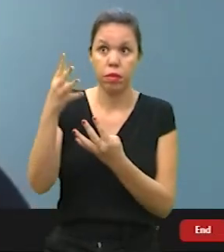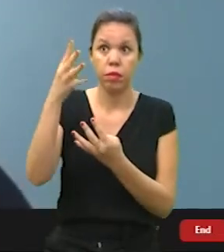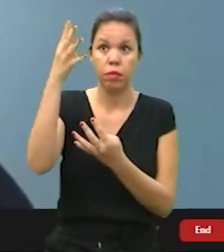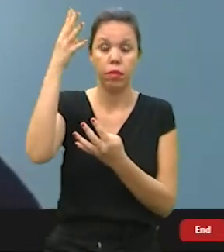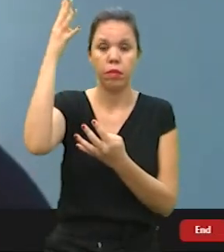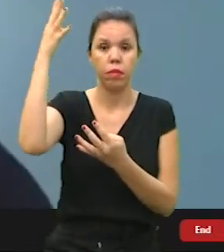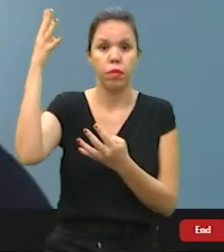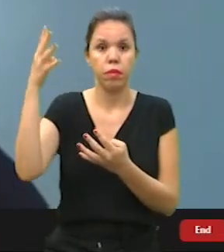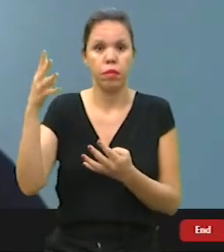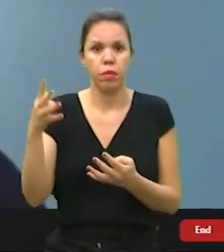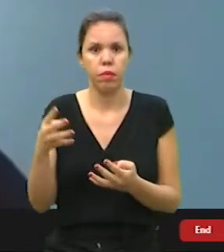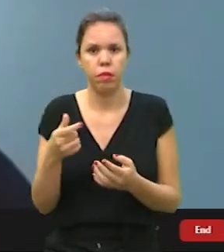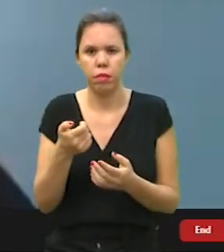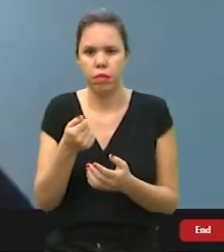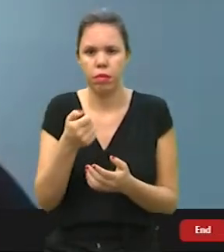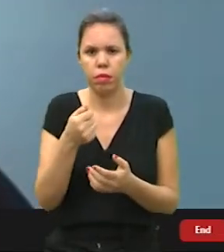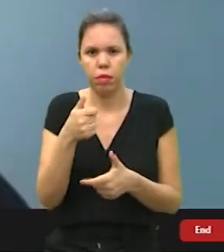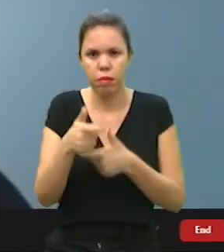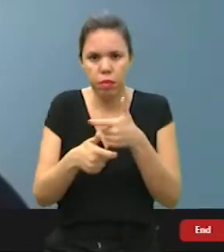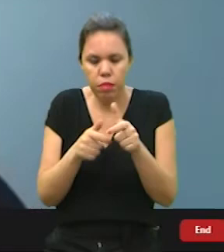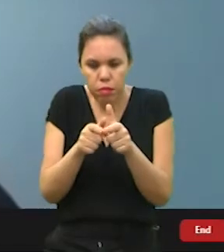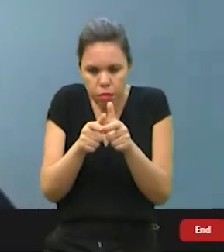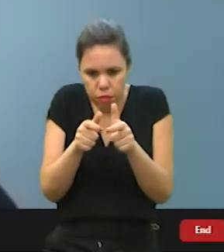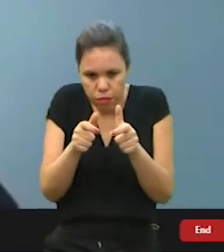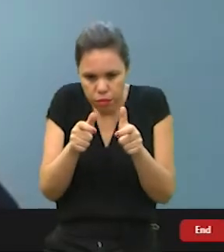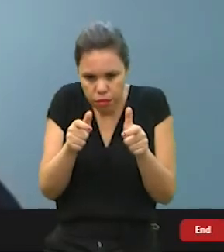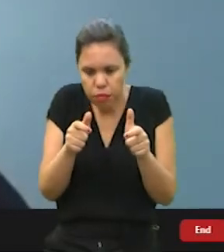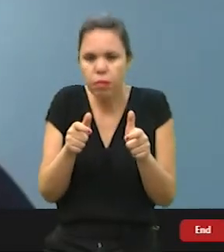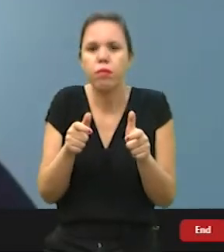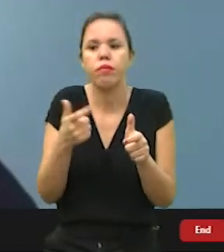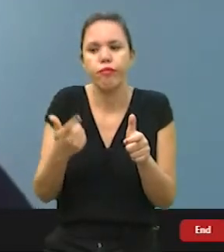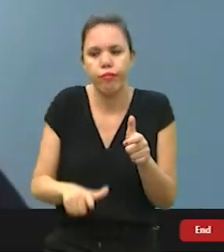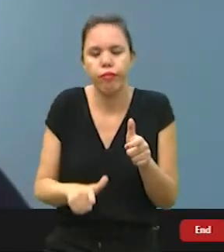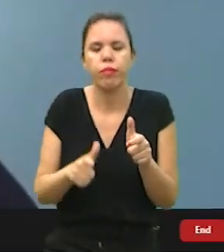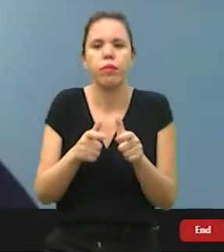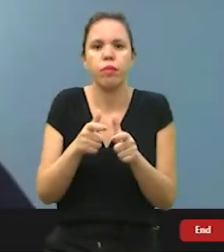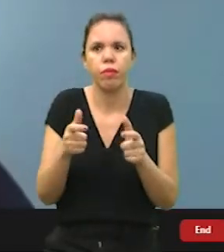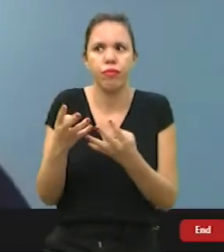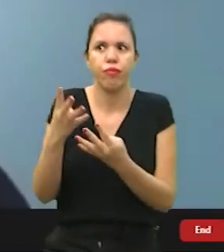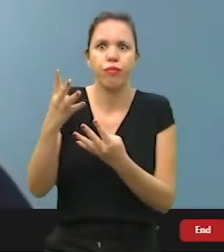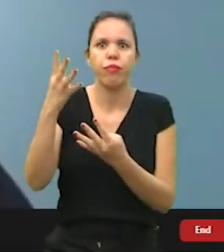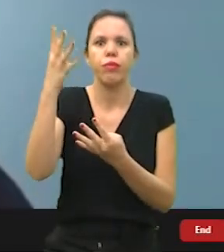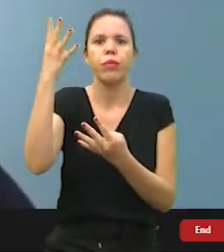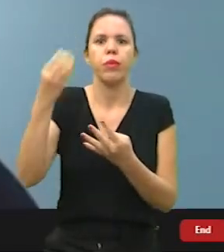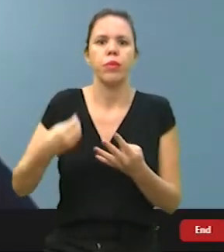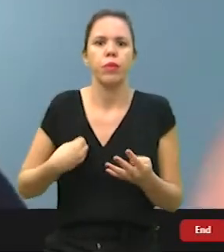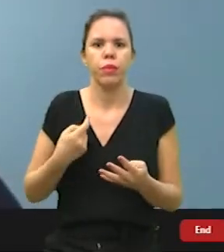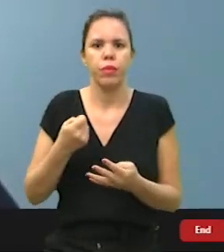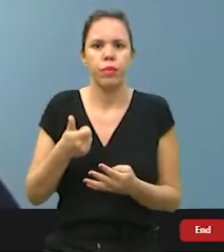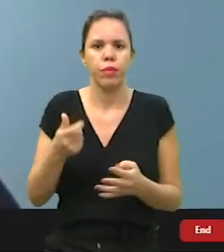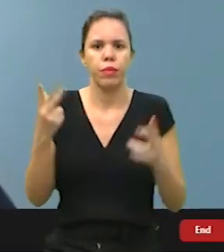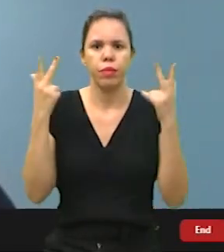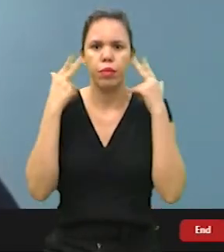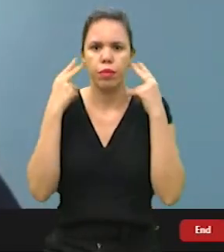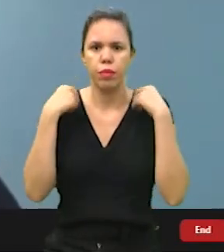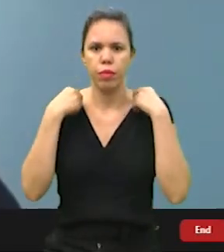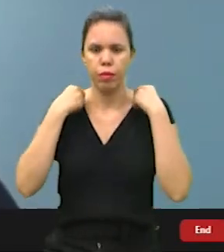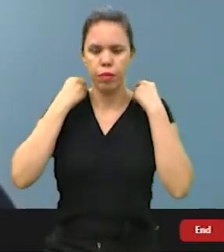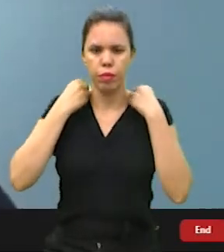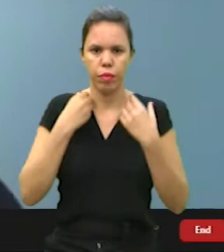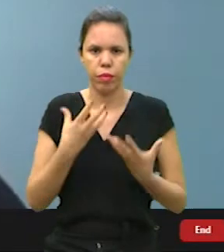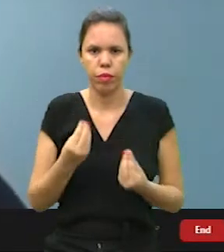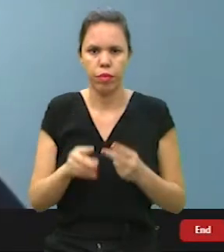gases. E aí, poucos, foi aumentando, né? De novo, voltou a vida quase normal,